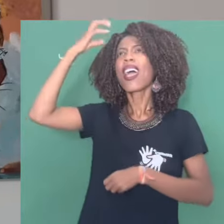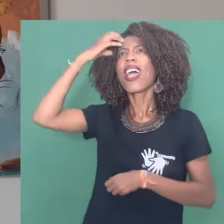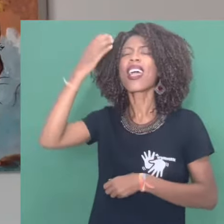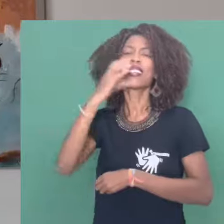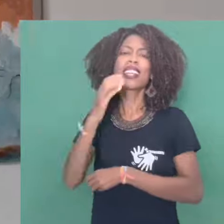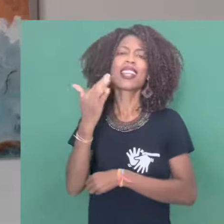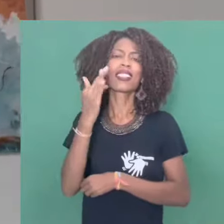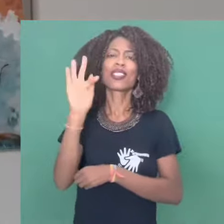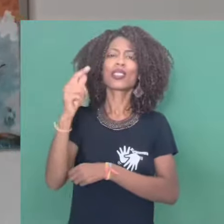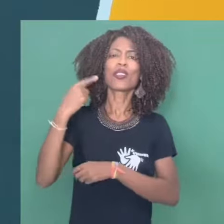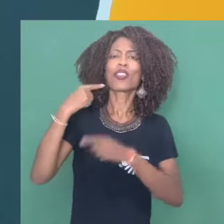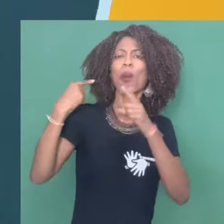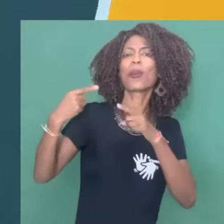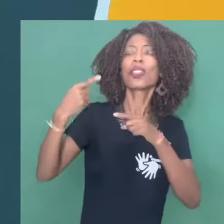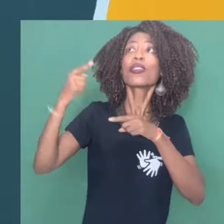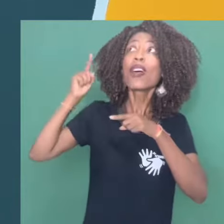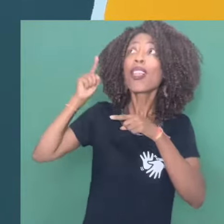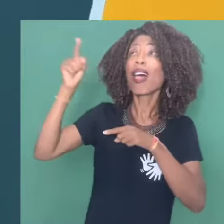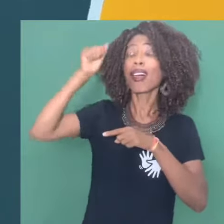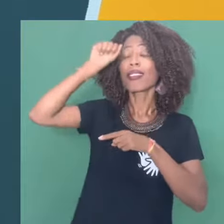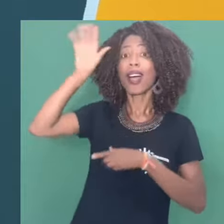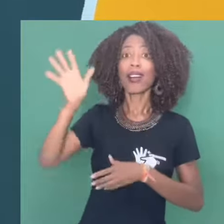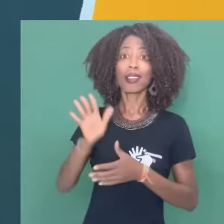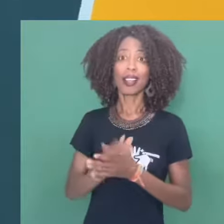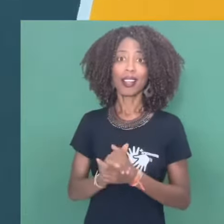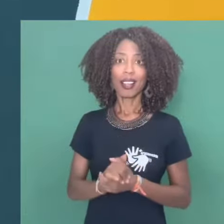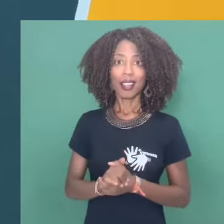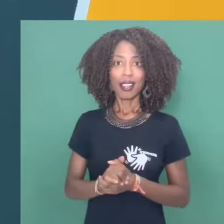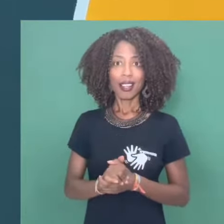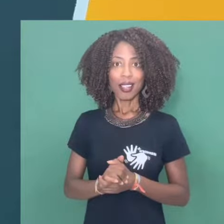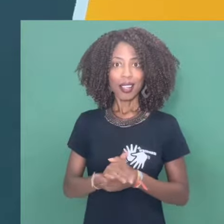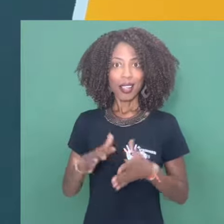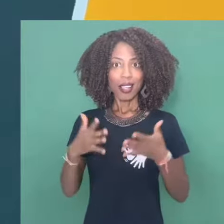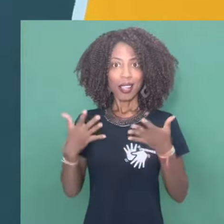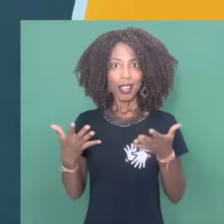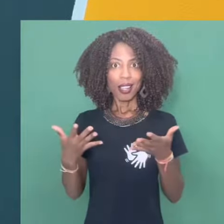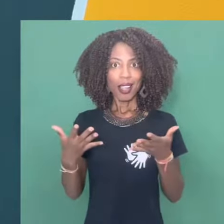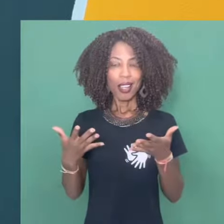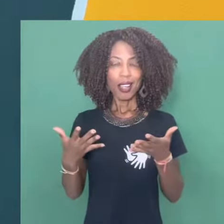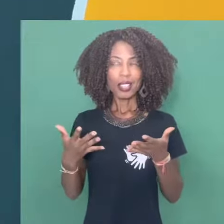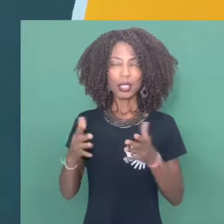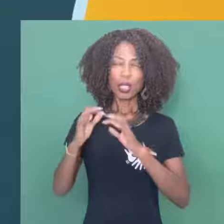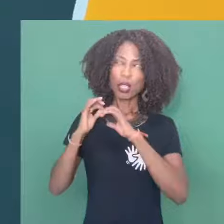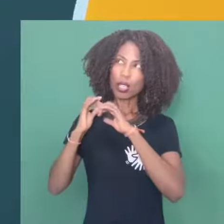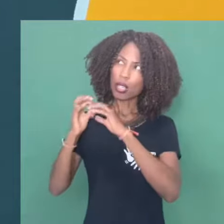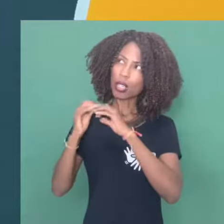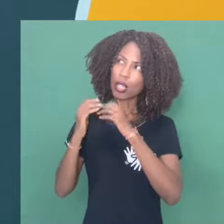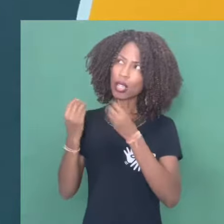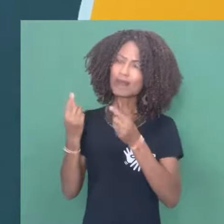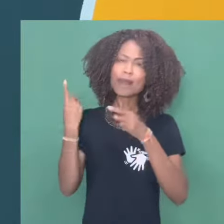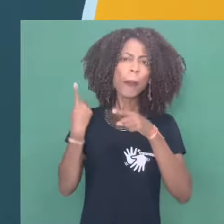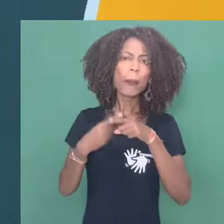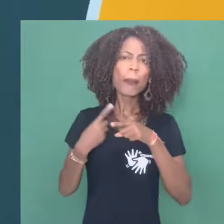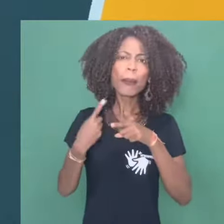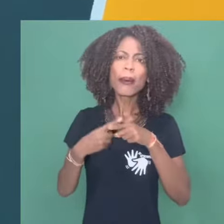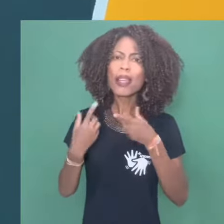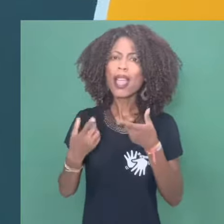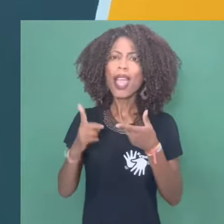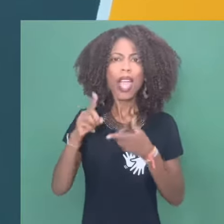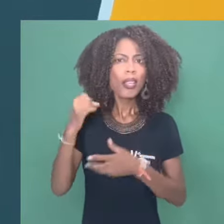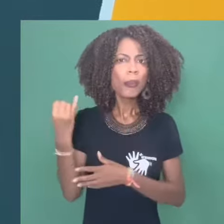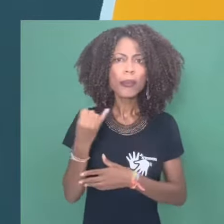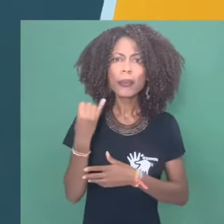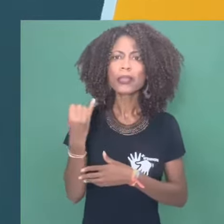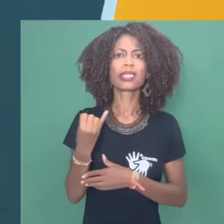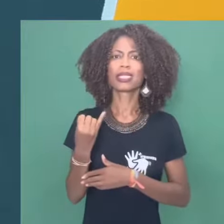filosofia, a política surgiram no continente africano. Então, eu refleti sobre o porquê não trazer